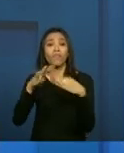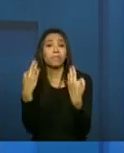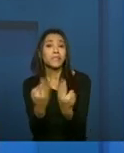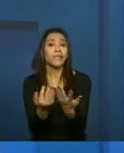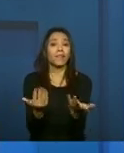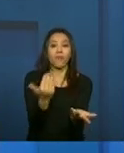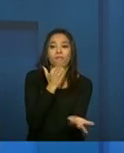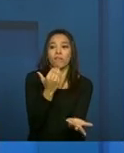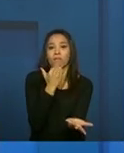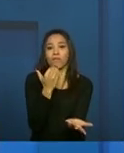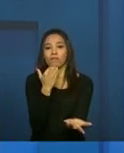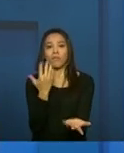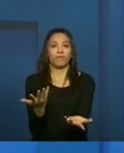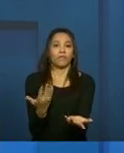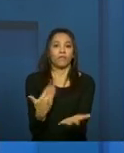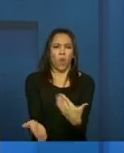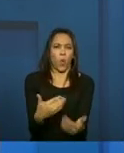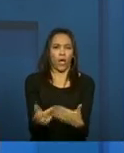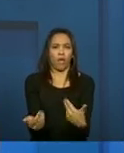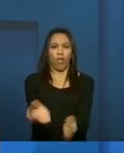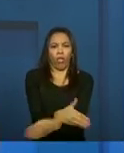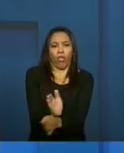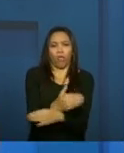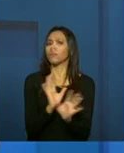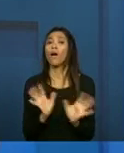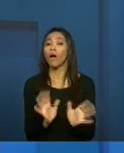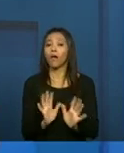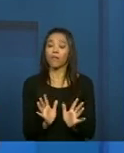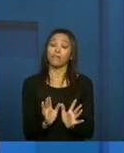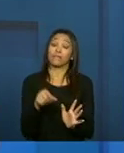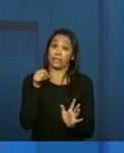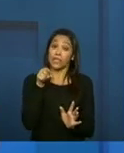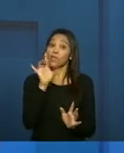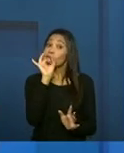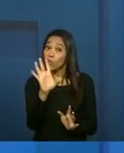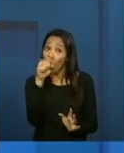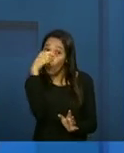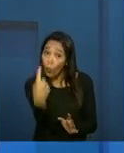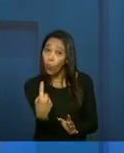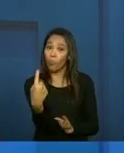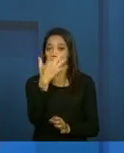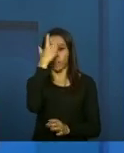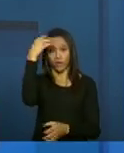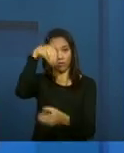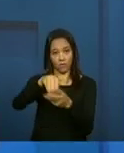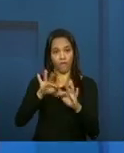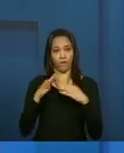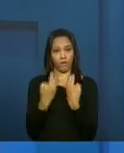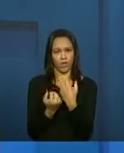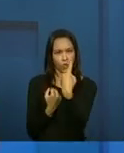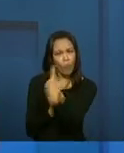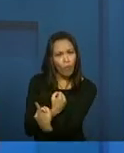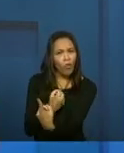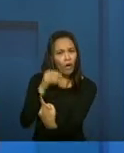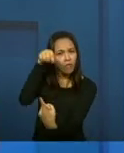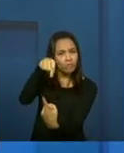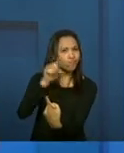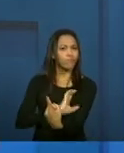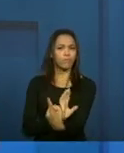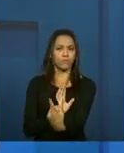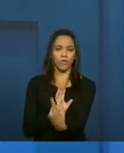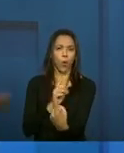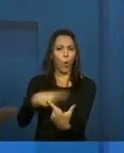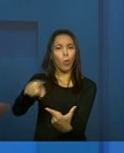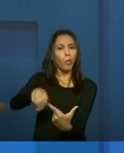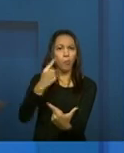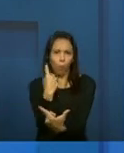de forma fragmentada. Na verdade, a intenção não é atender só um membro da família ou só uma situação específica, mas a